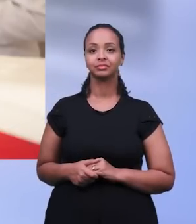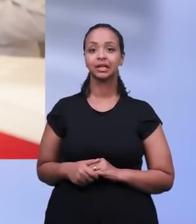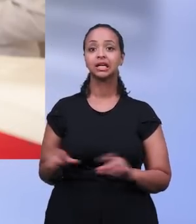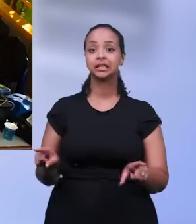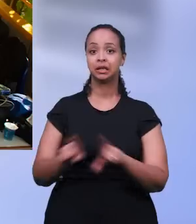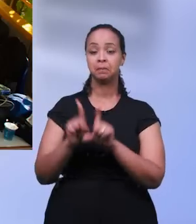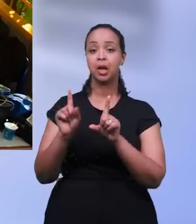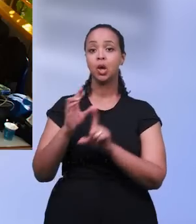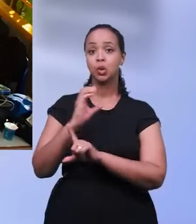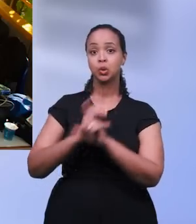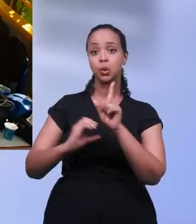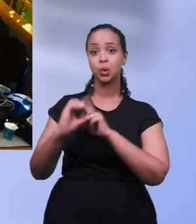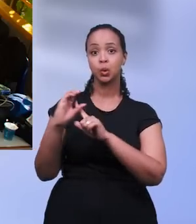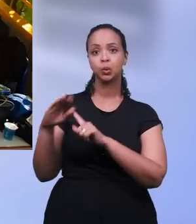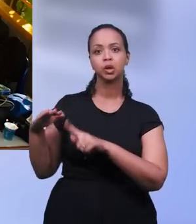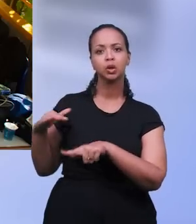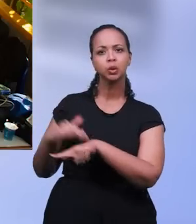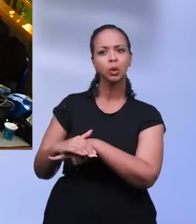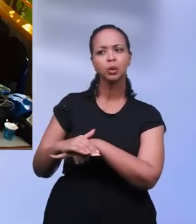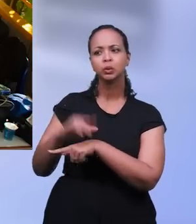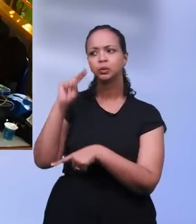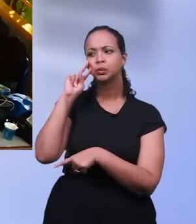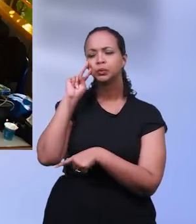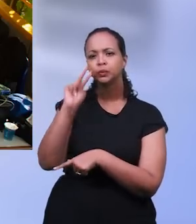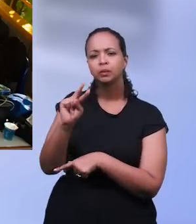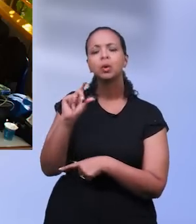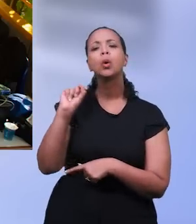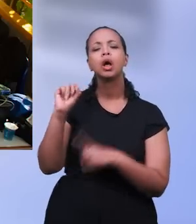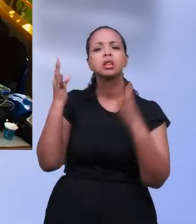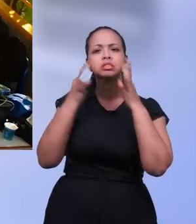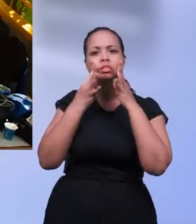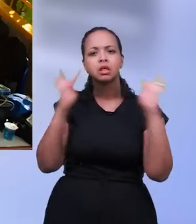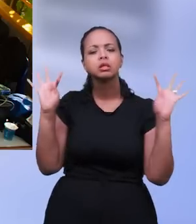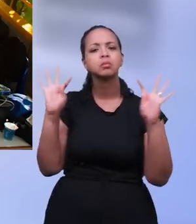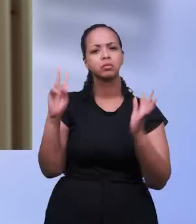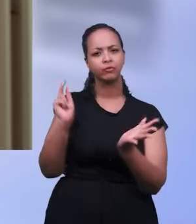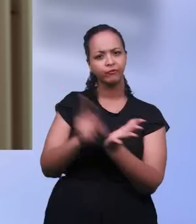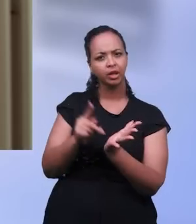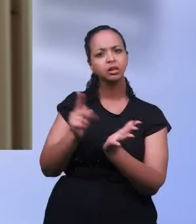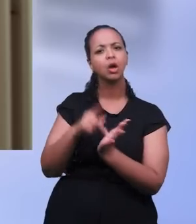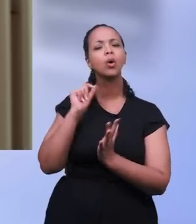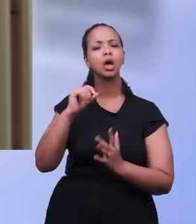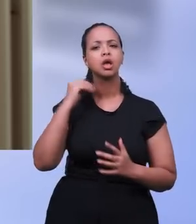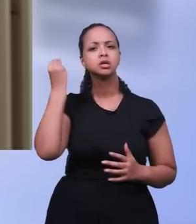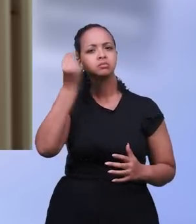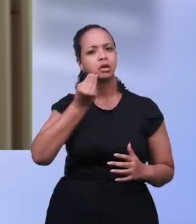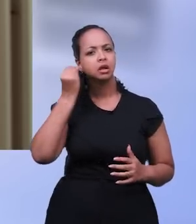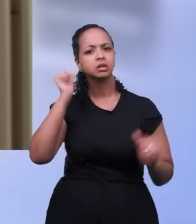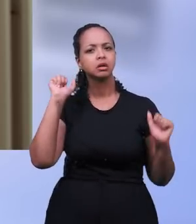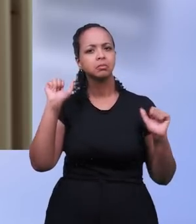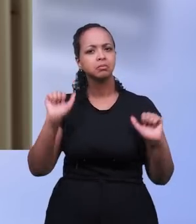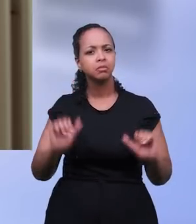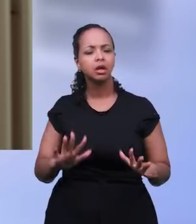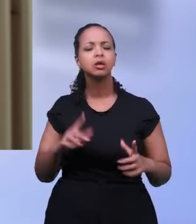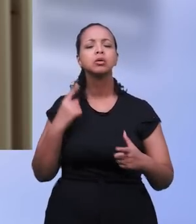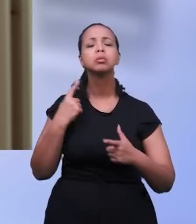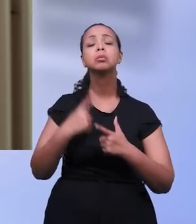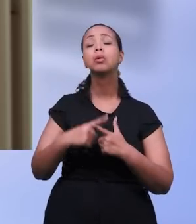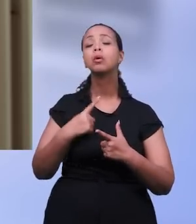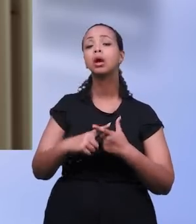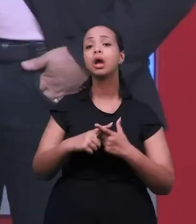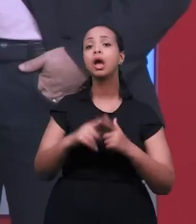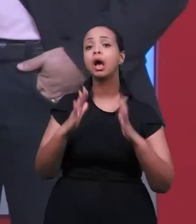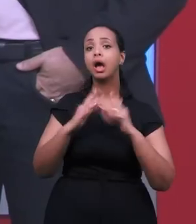e também no culto à noite e pudemos testemunhar aqui da bênção, da experiência que foi e do